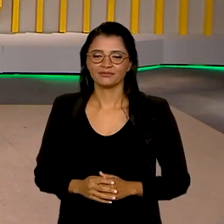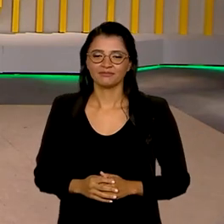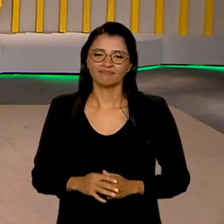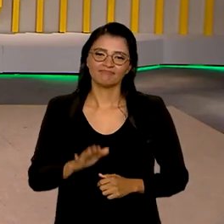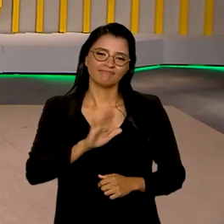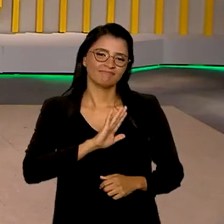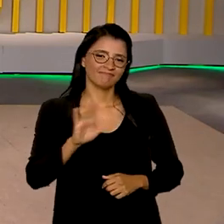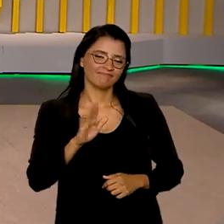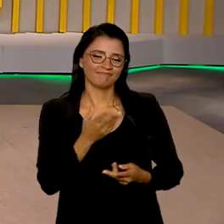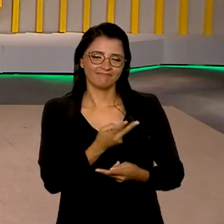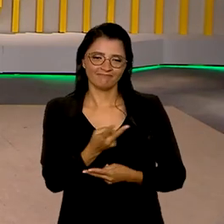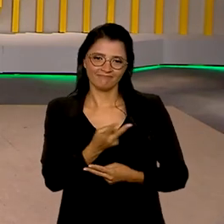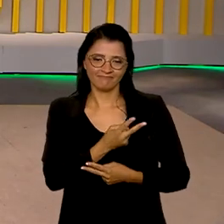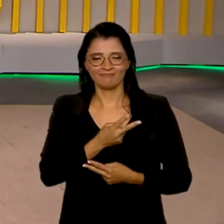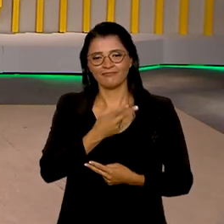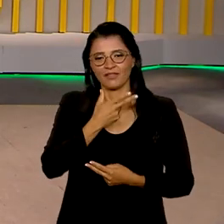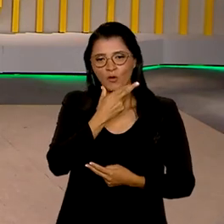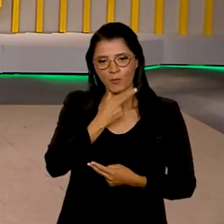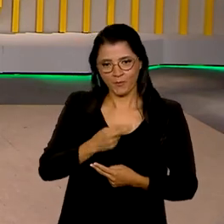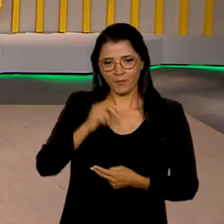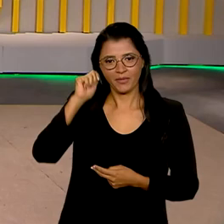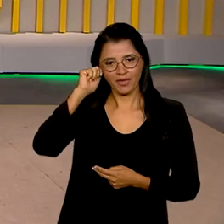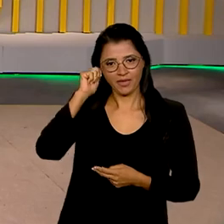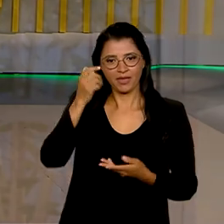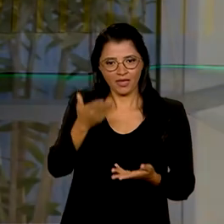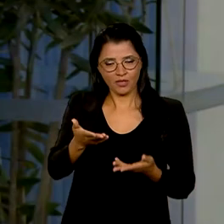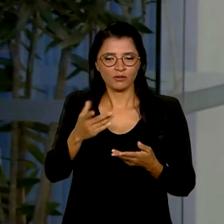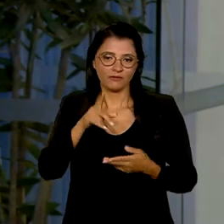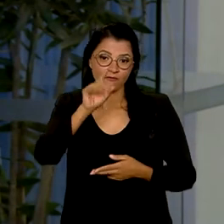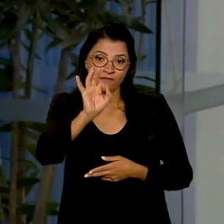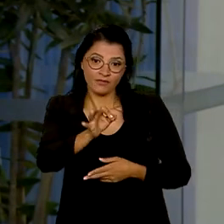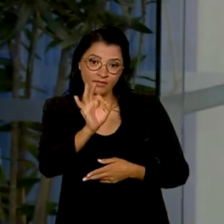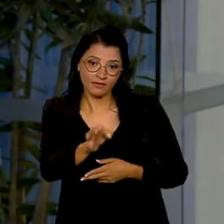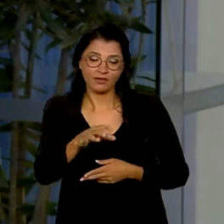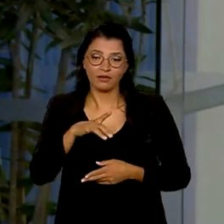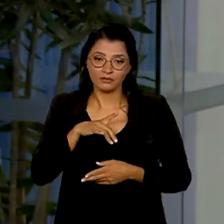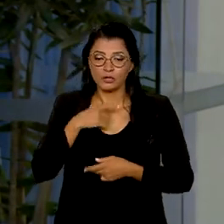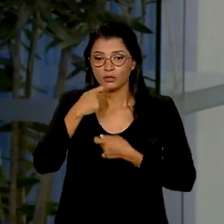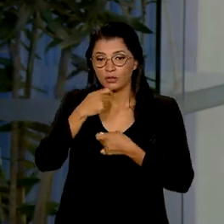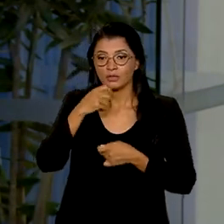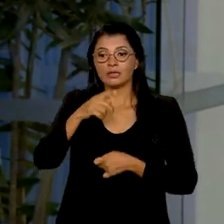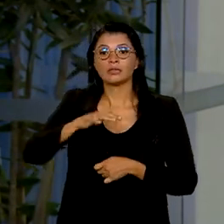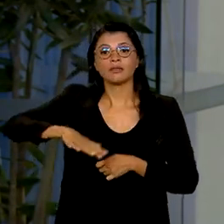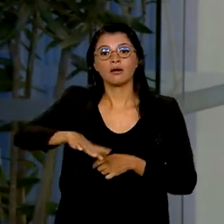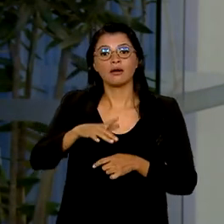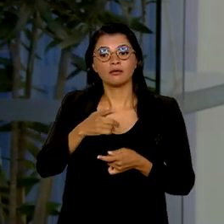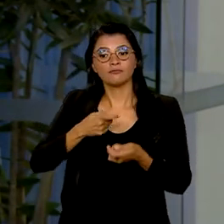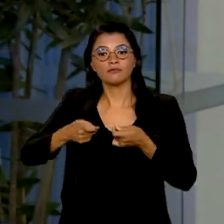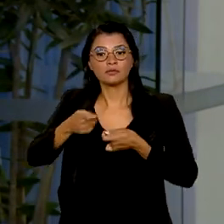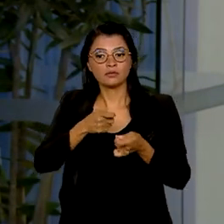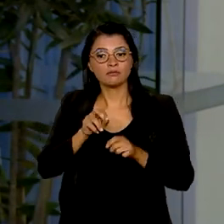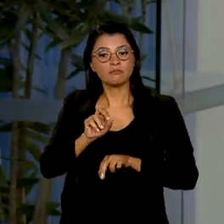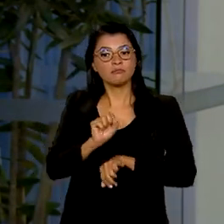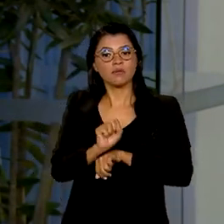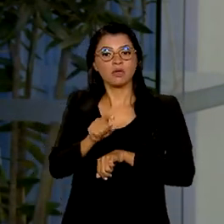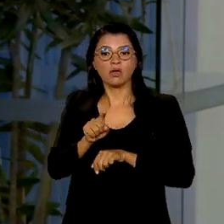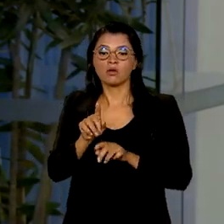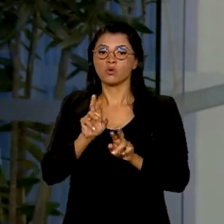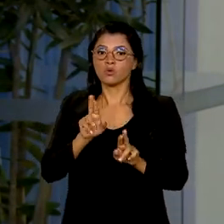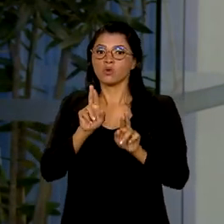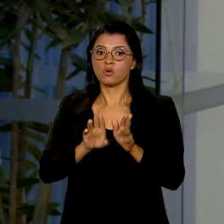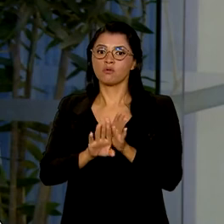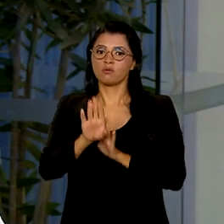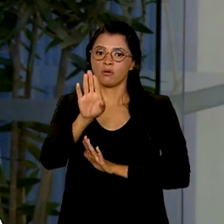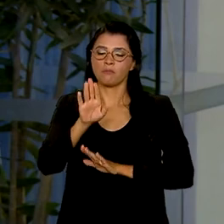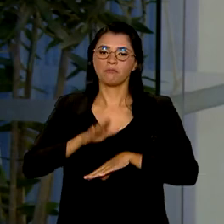Oi, Ana, Roberto, boa noite a vocês, boa noite pra todo mundo que está com a gente. É isso mesmo, os analistas do mercado financeiro esperam agora um crescimento maior para a